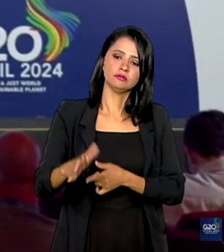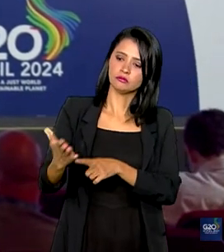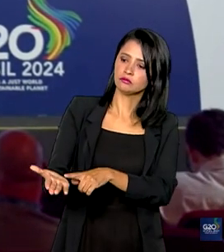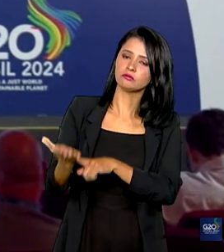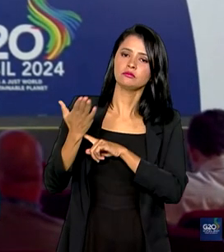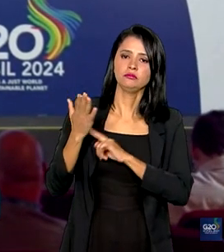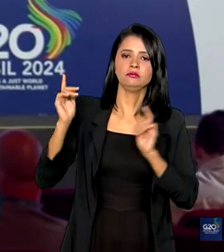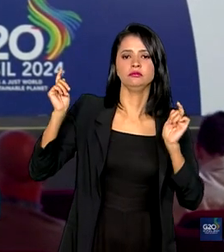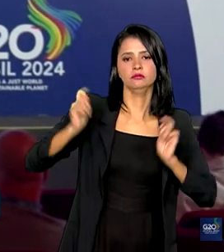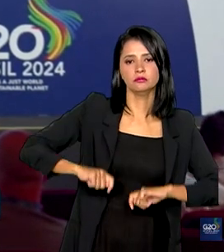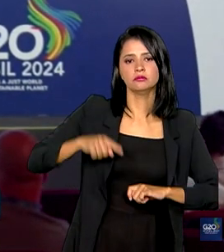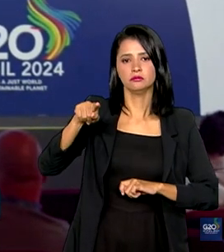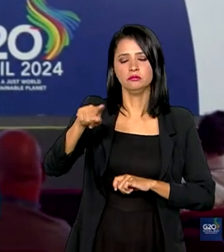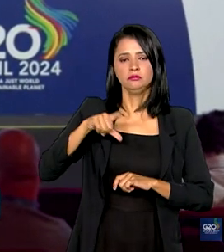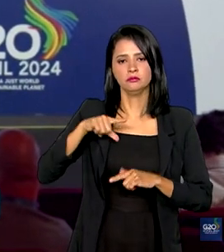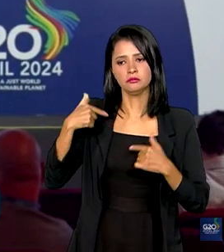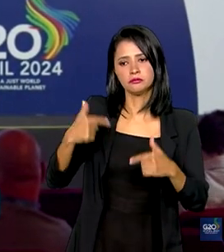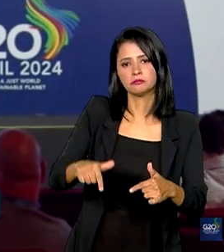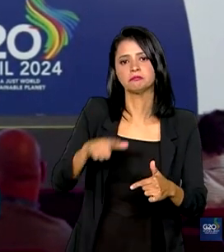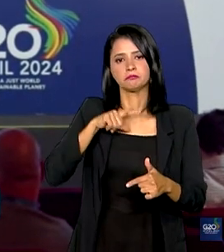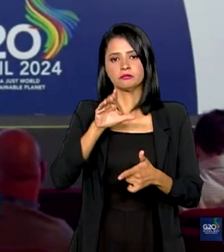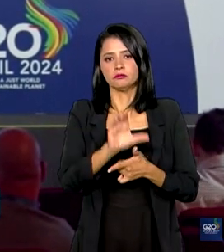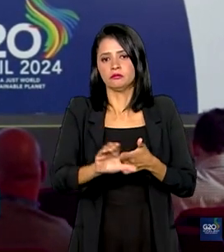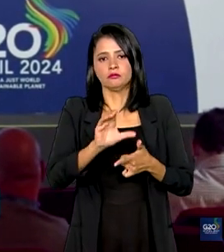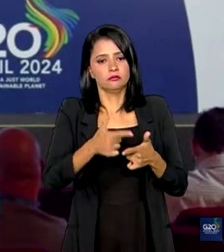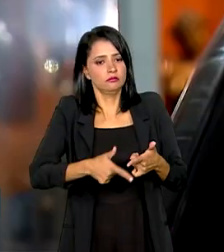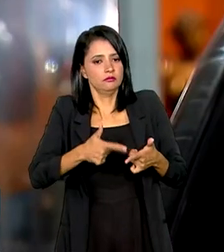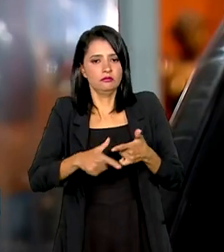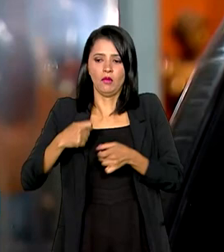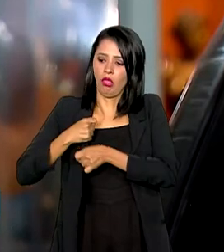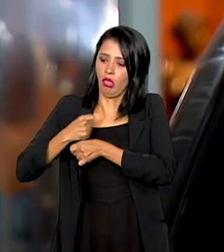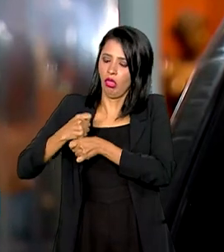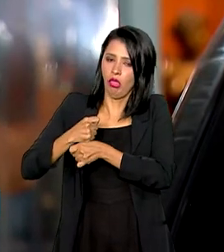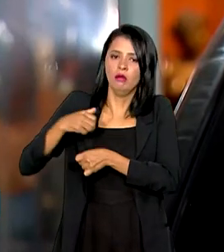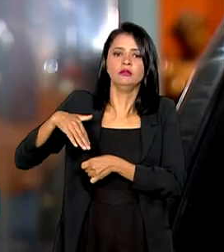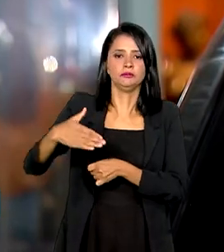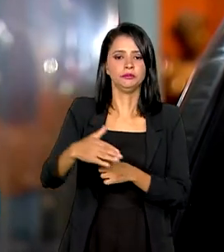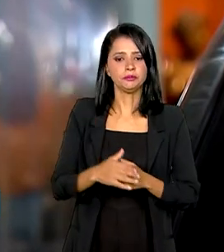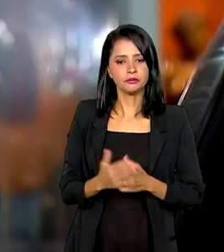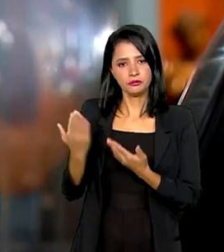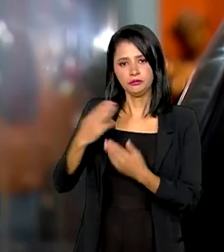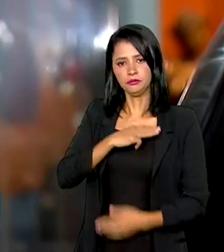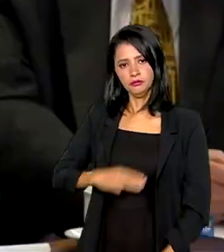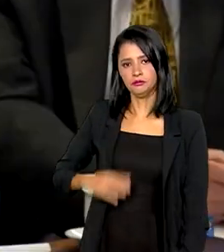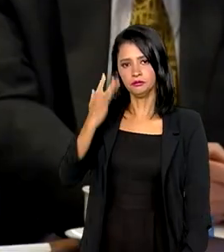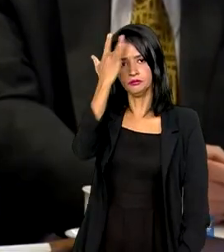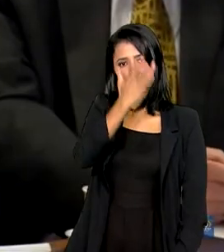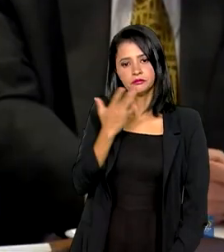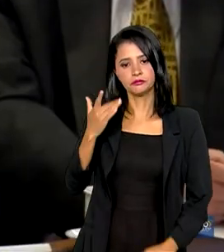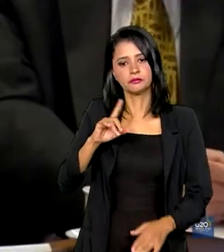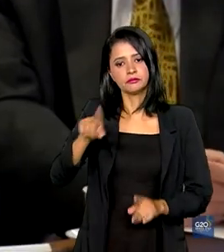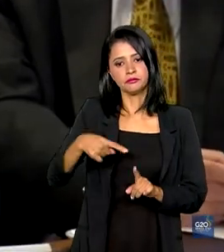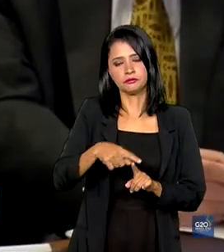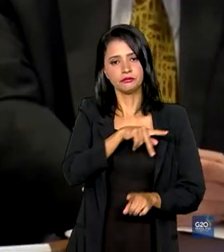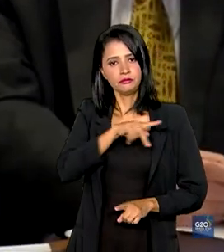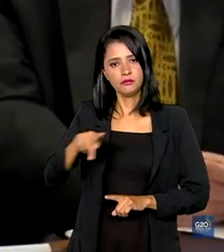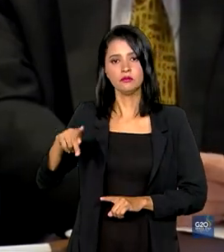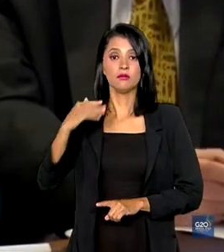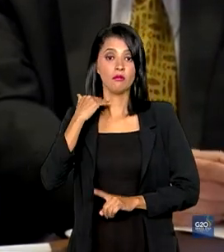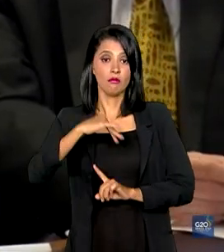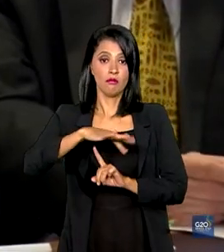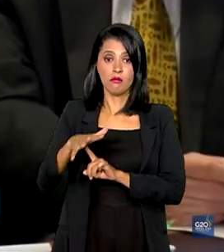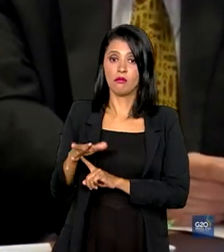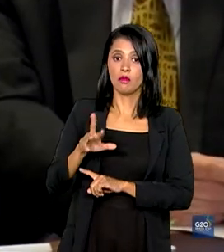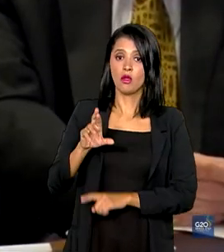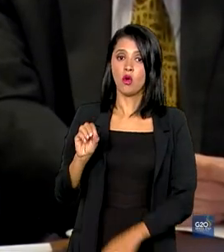sua capacidade de reação a crises ao longo dos anos. O ministro Fernando Haddad e o presidente do Banco Central,